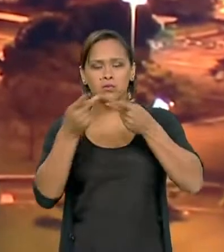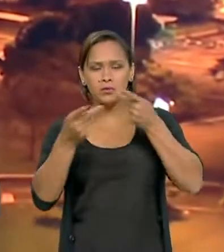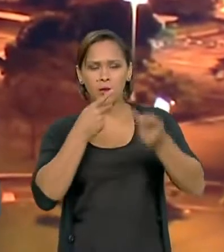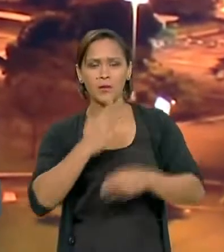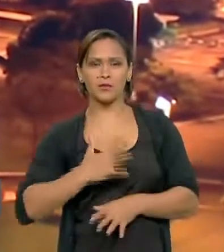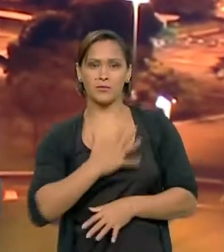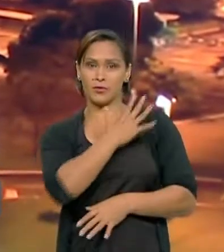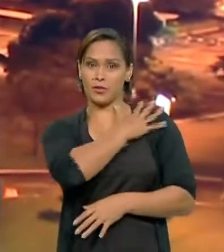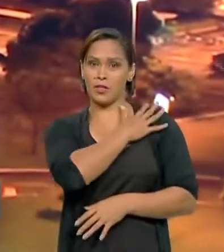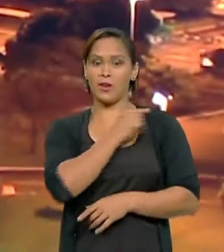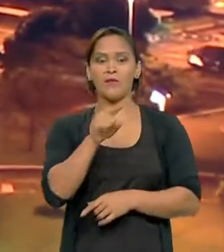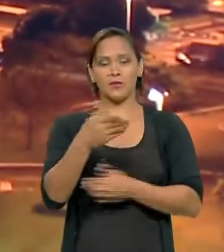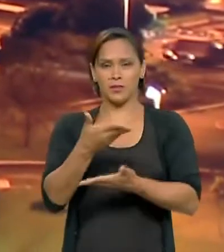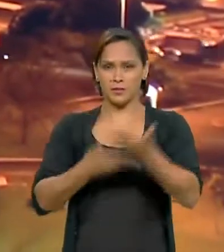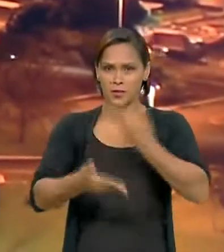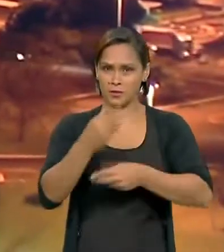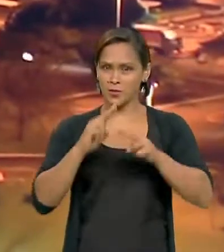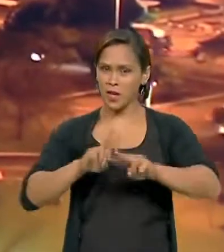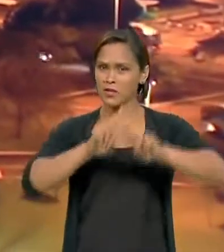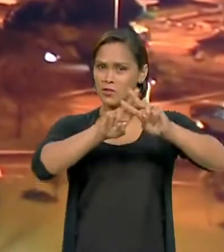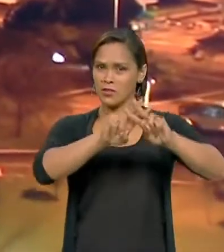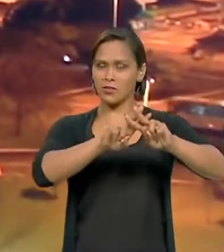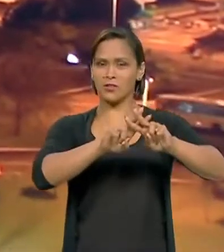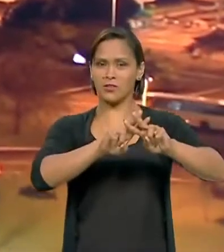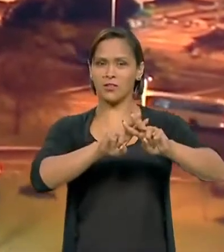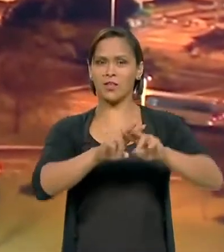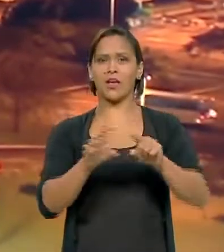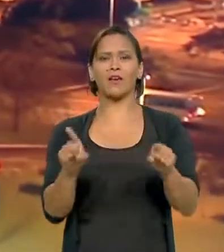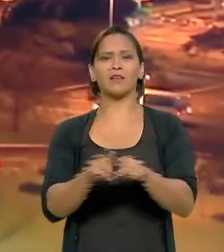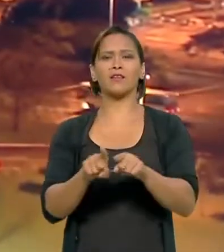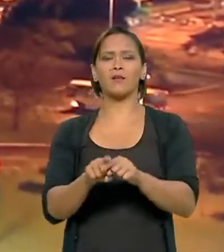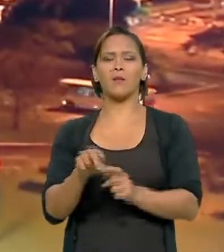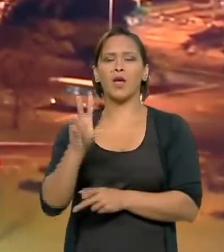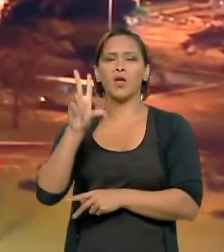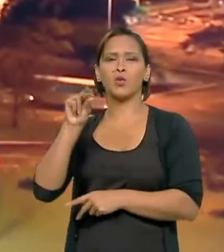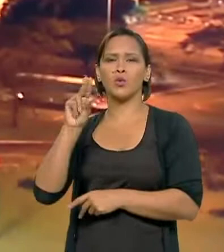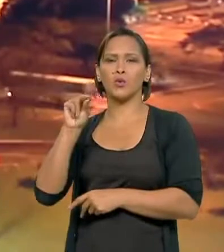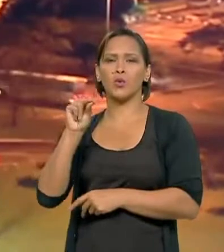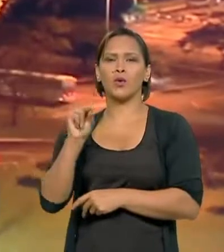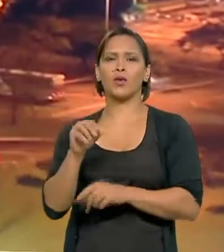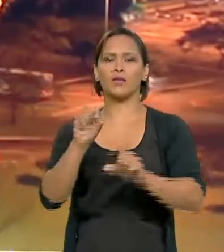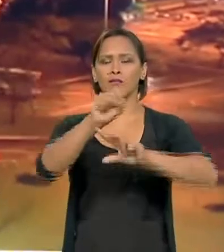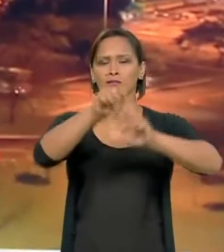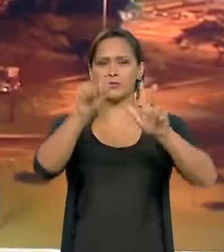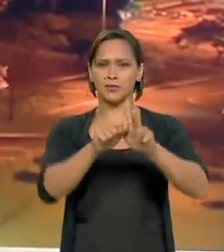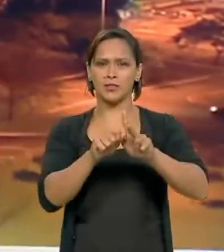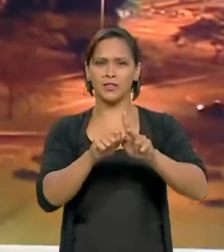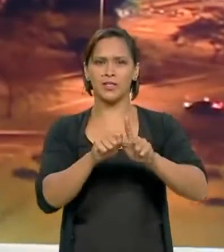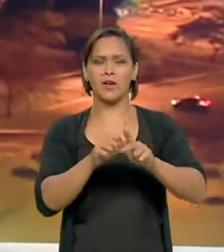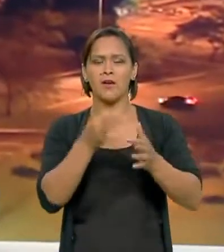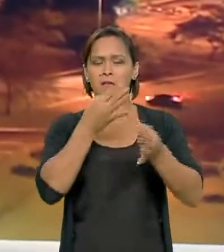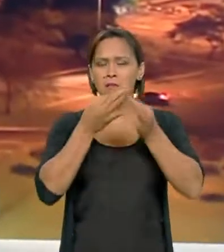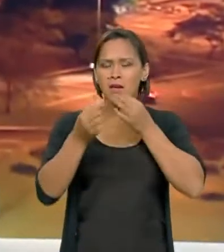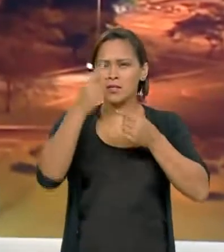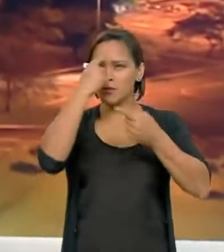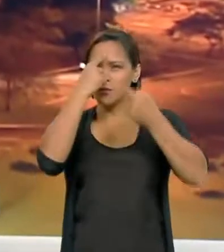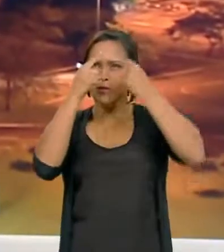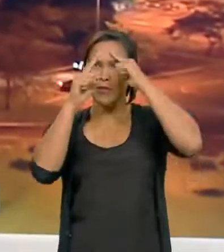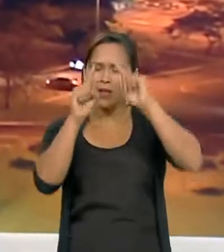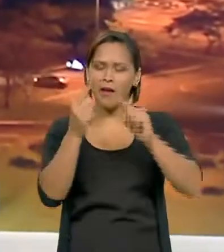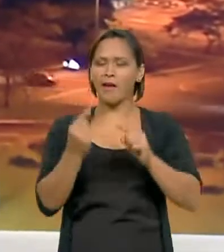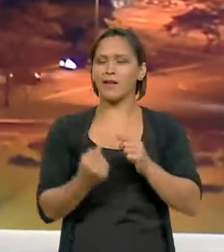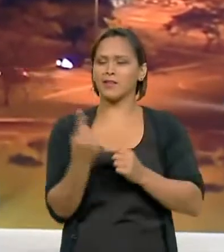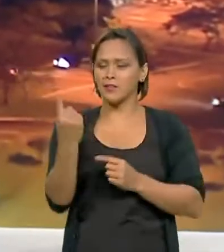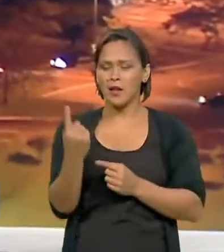general. Eu peço que você participe usando a hashtag Novo Sem Censura no Twitter da TV Brasil. Mande as suas ideias. Seja de um lado, de